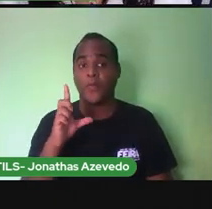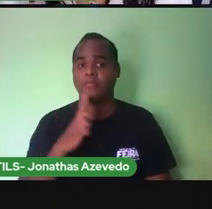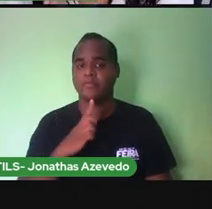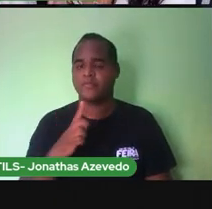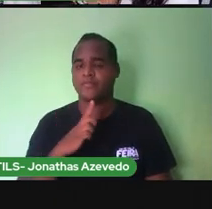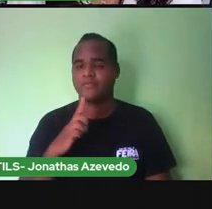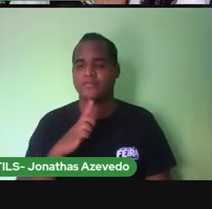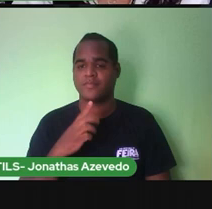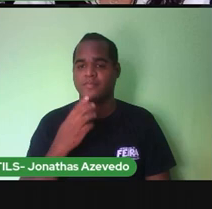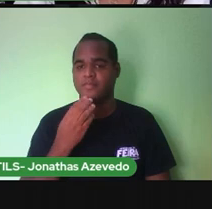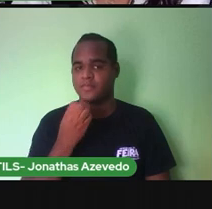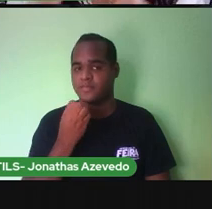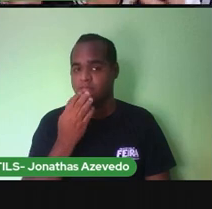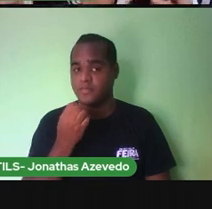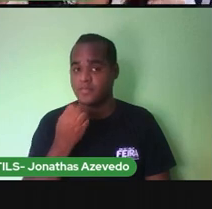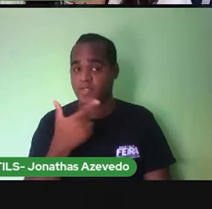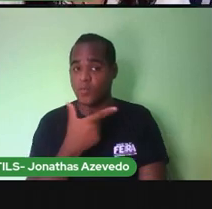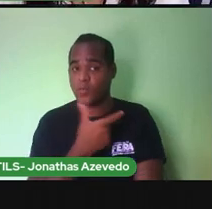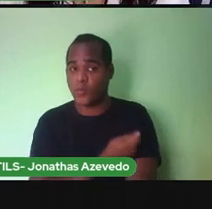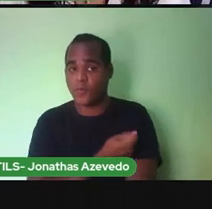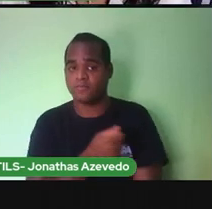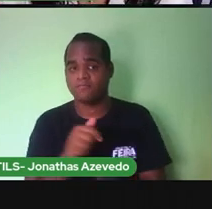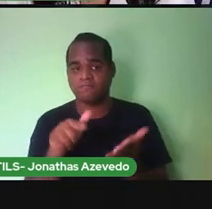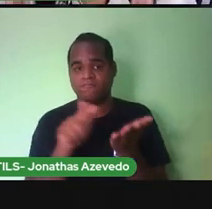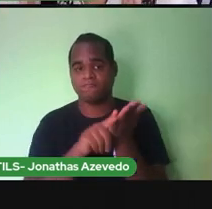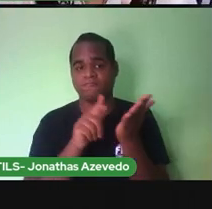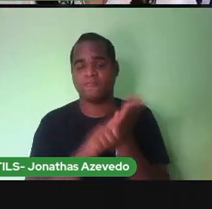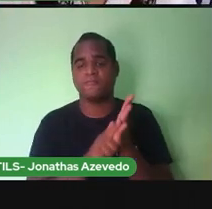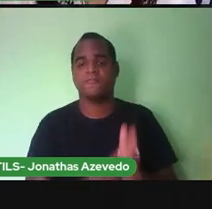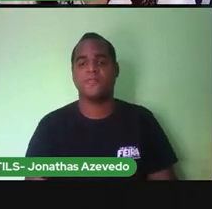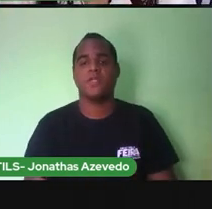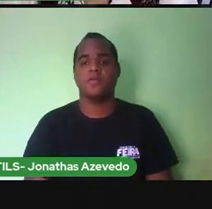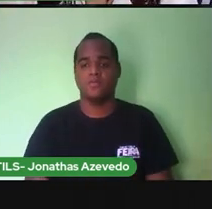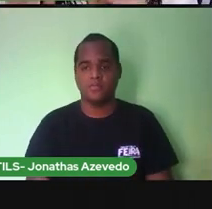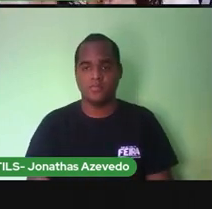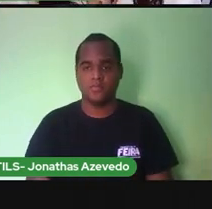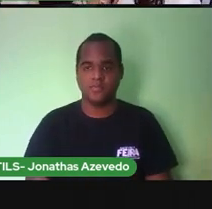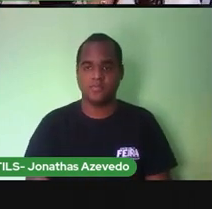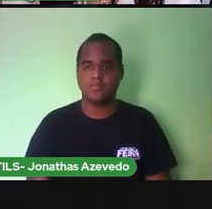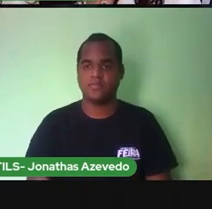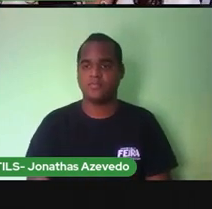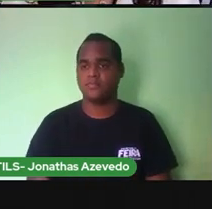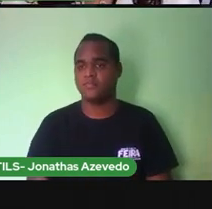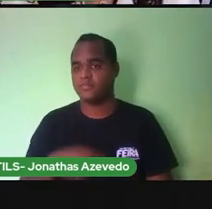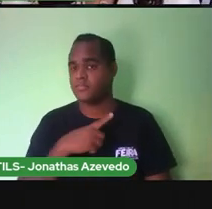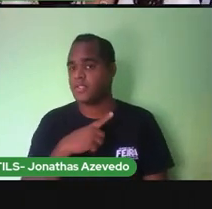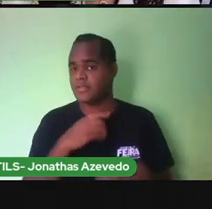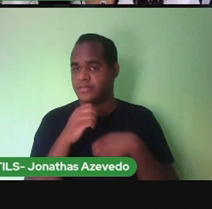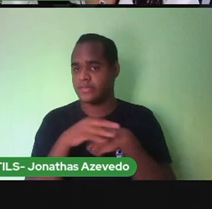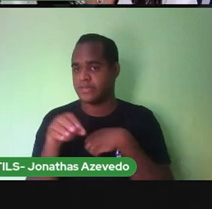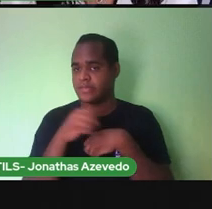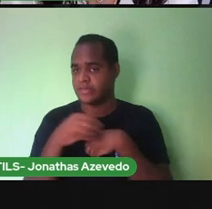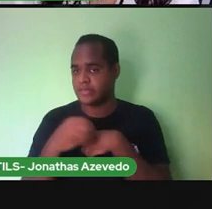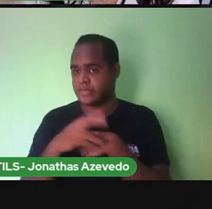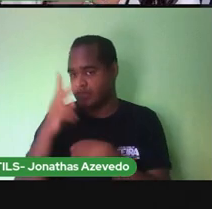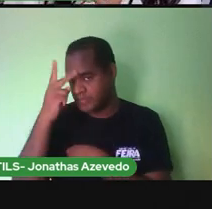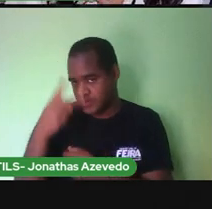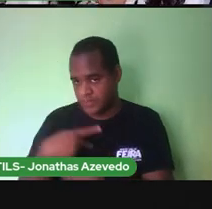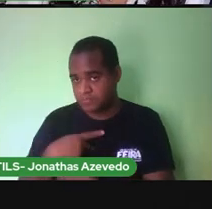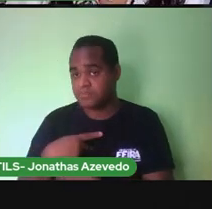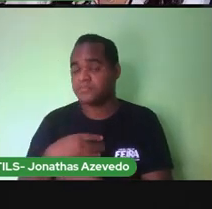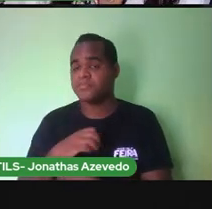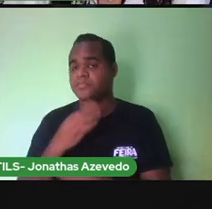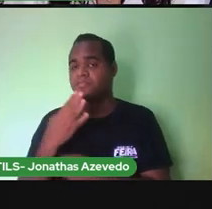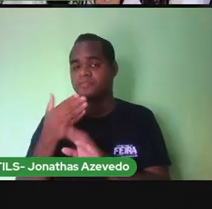carteira ou o cartão de vacinação. Na frente tem as suas informações pessoais. E